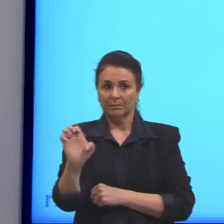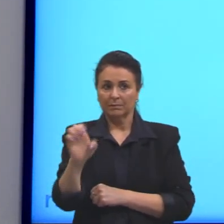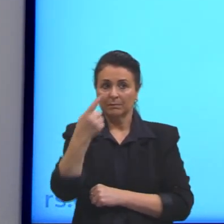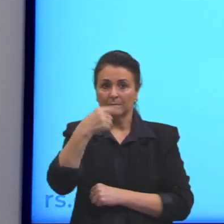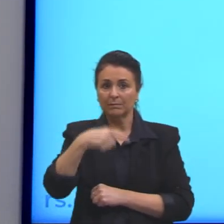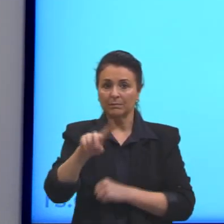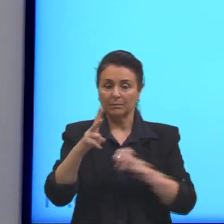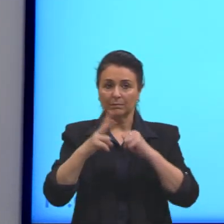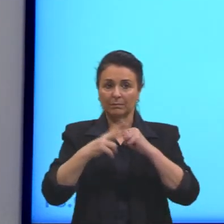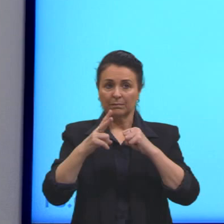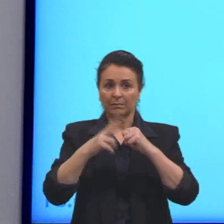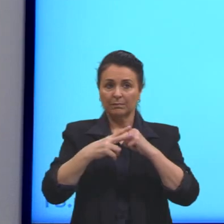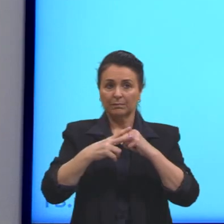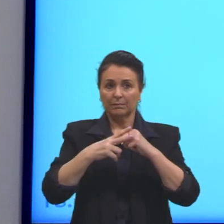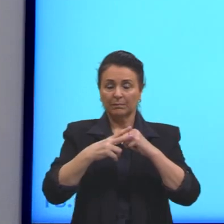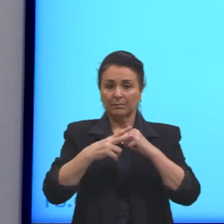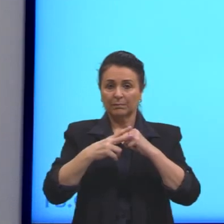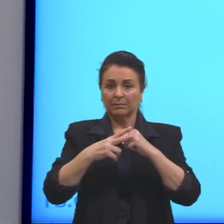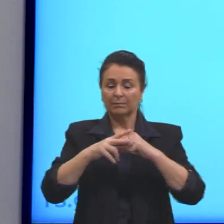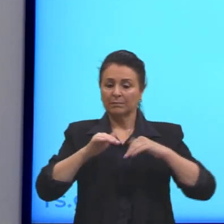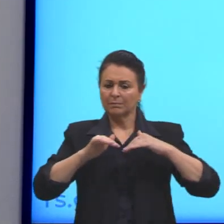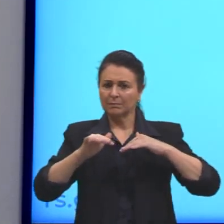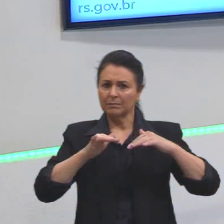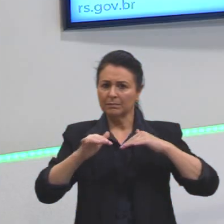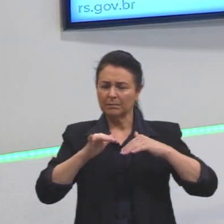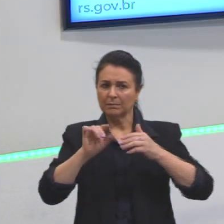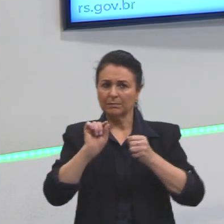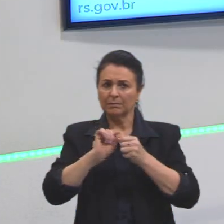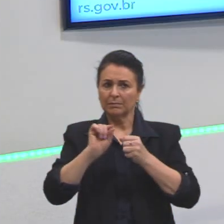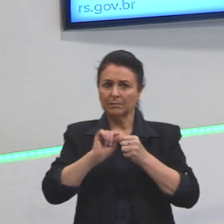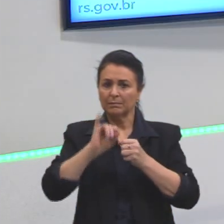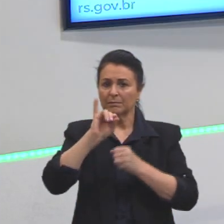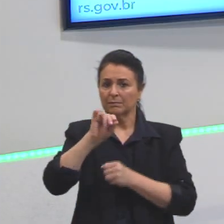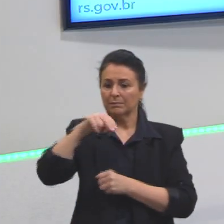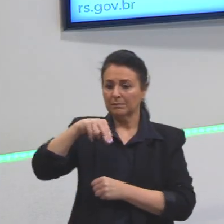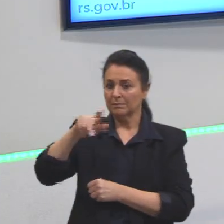verbo, que é a nossa ação, acrescido do ing.